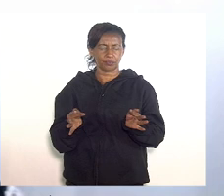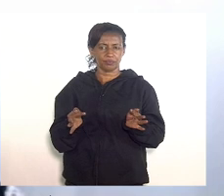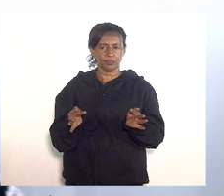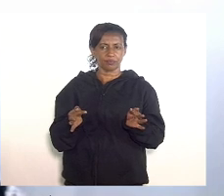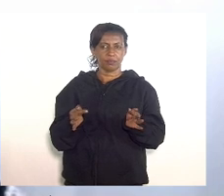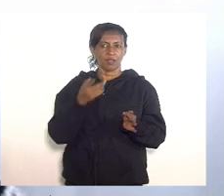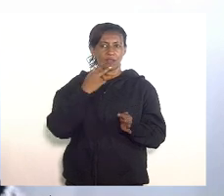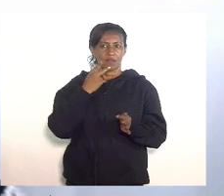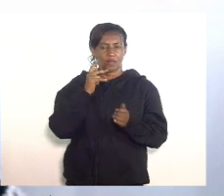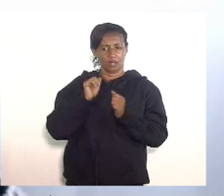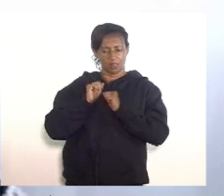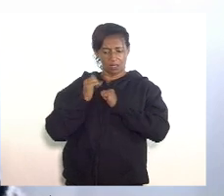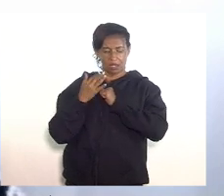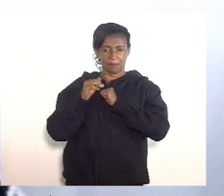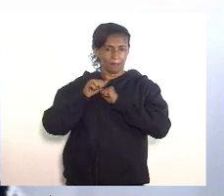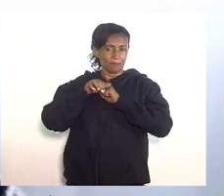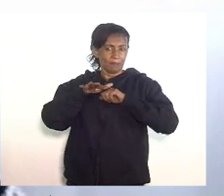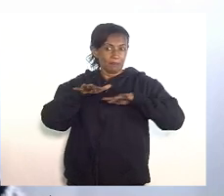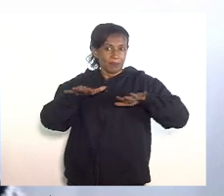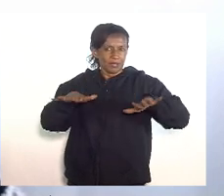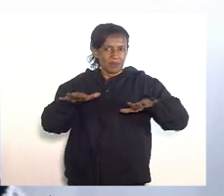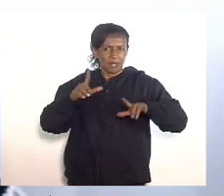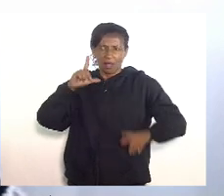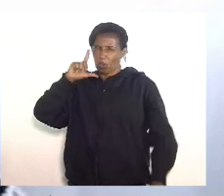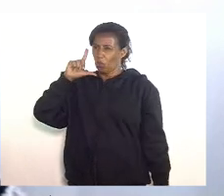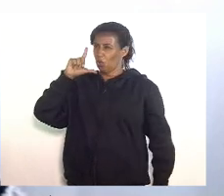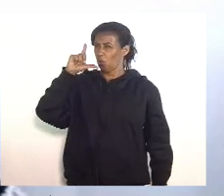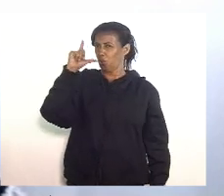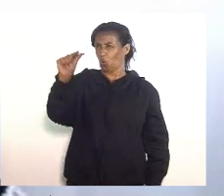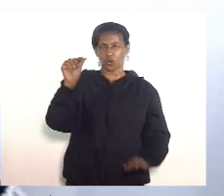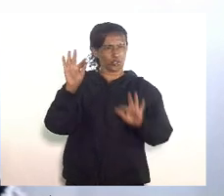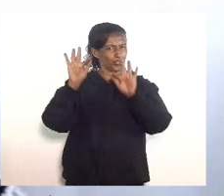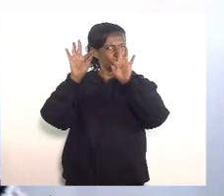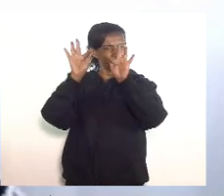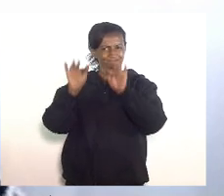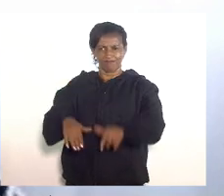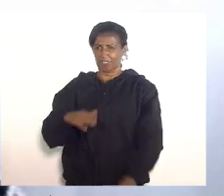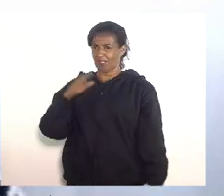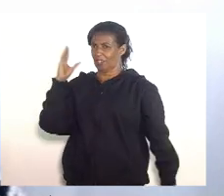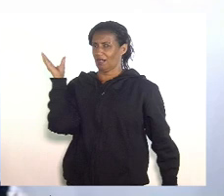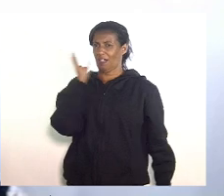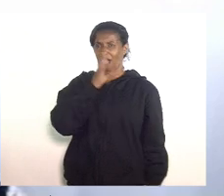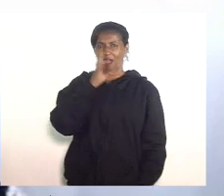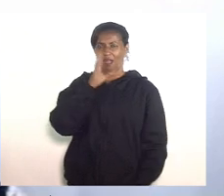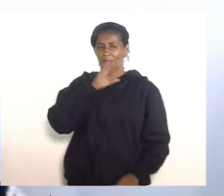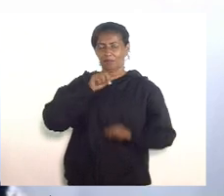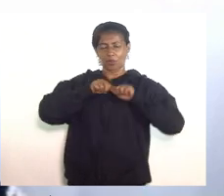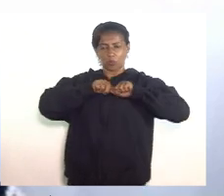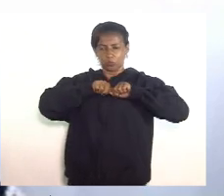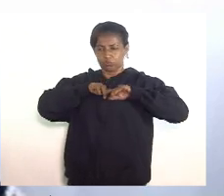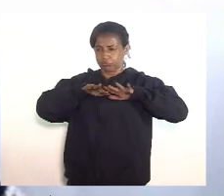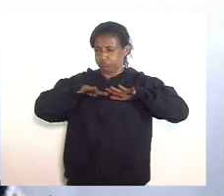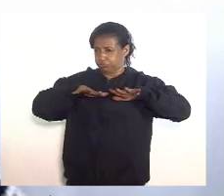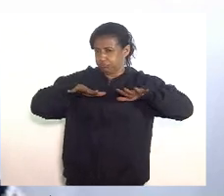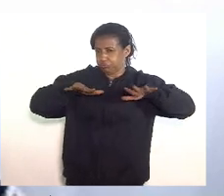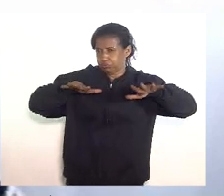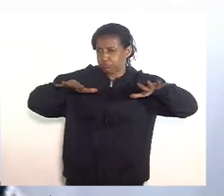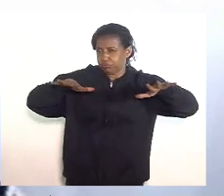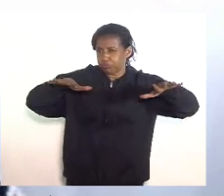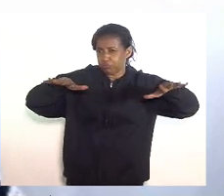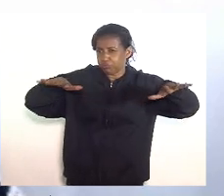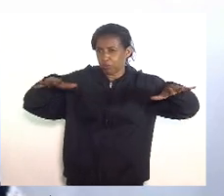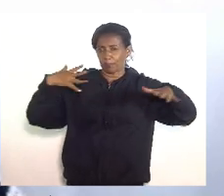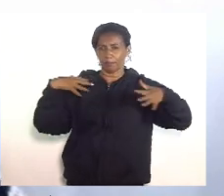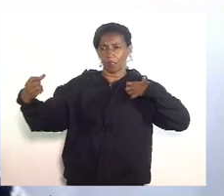pandemia do coronavírus está longe de terminar ela se dá numa velocidade preocupante no que se refere a